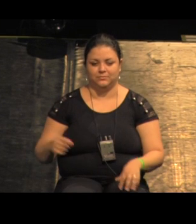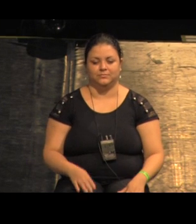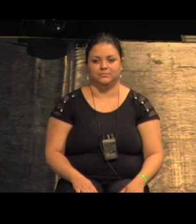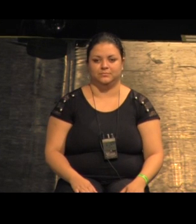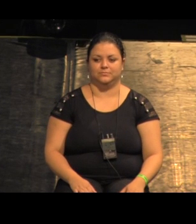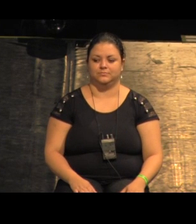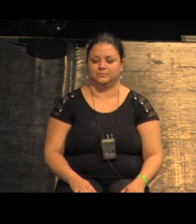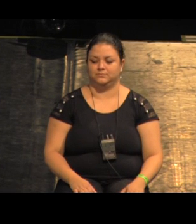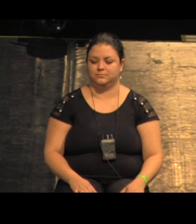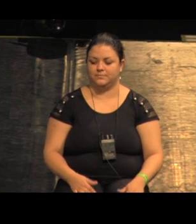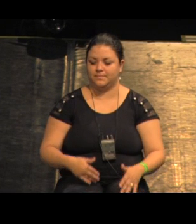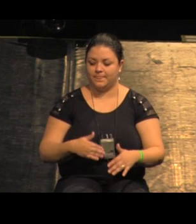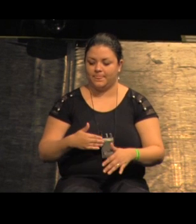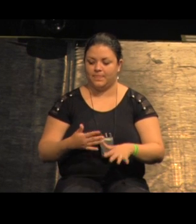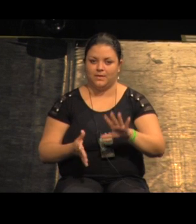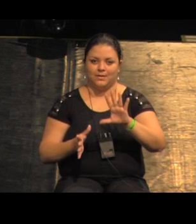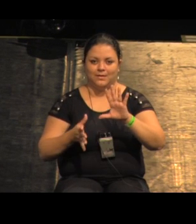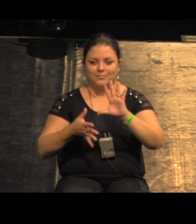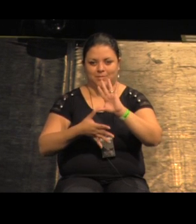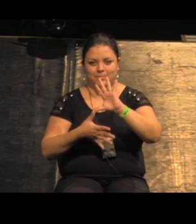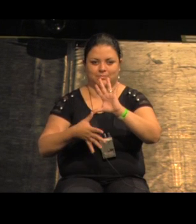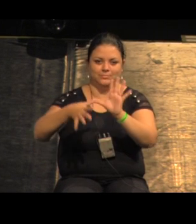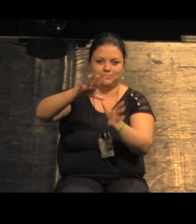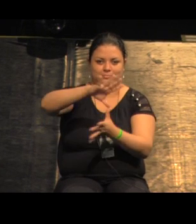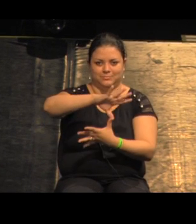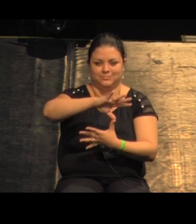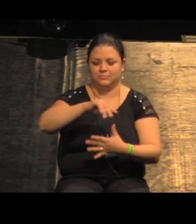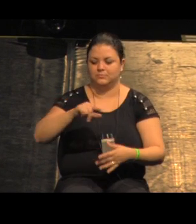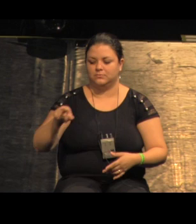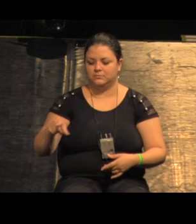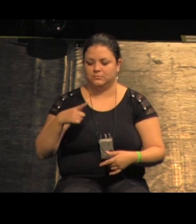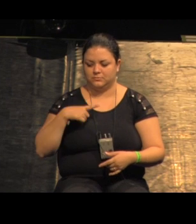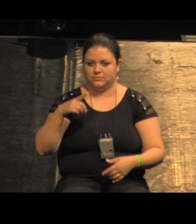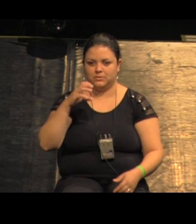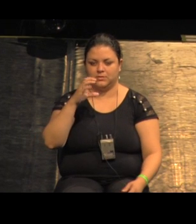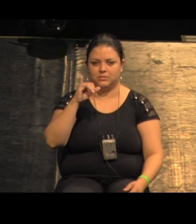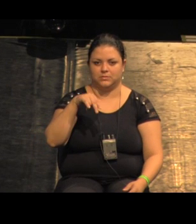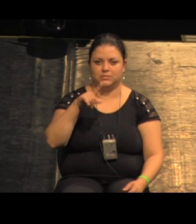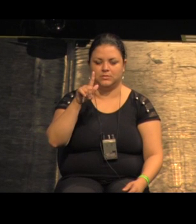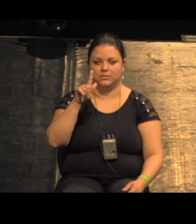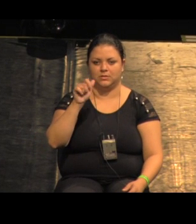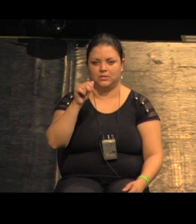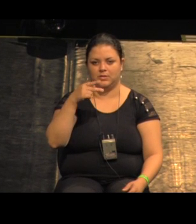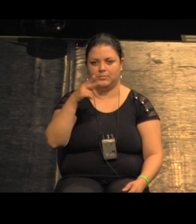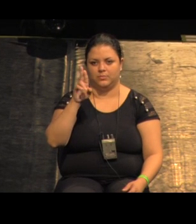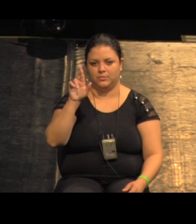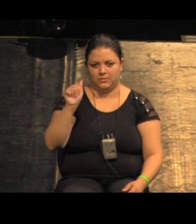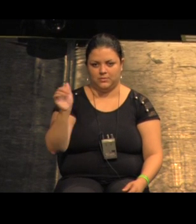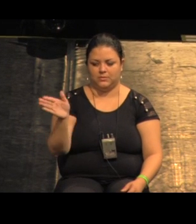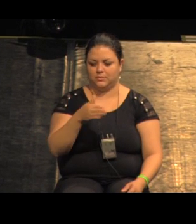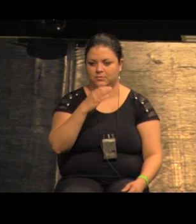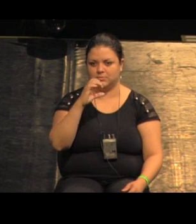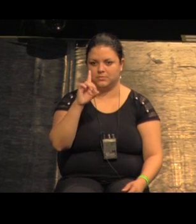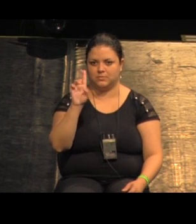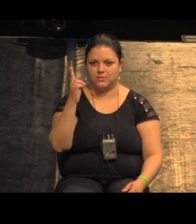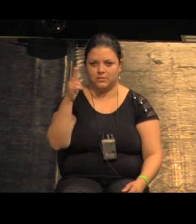esse sistema a planta virou a alça está aqui o Singapura esse aqui é da CDHU então a rua que